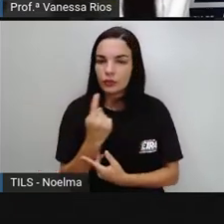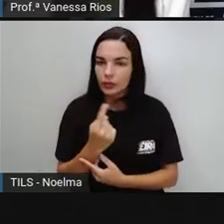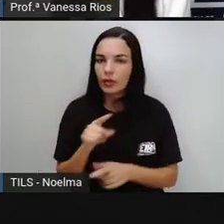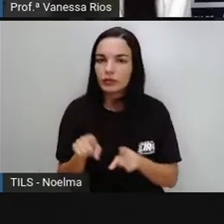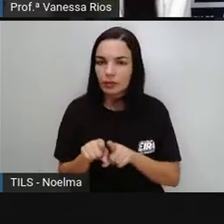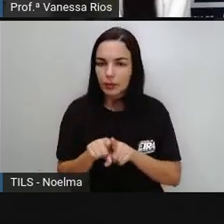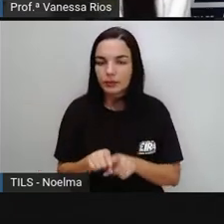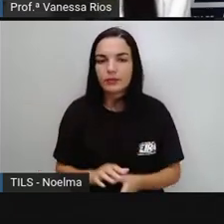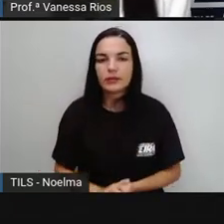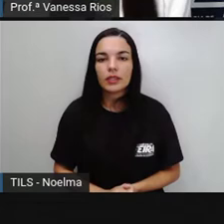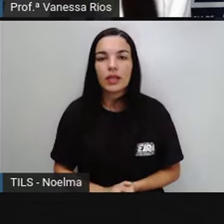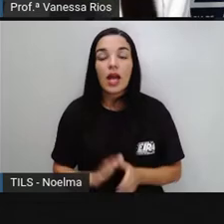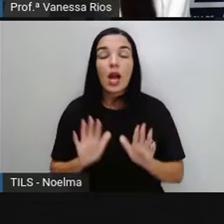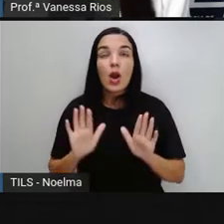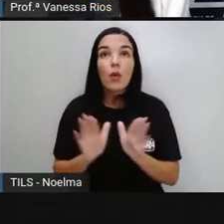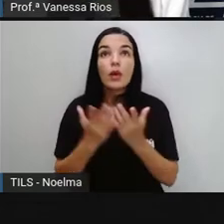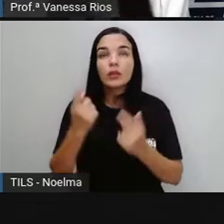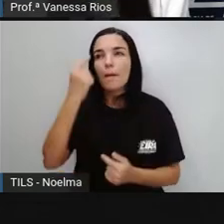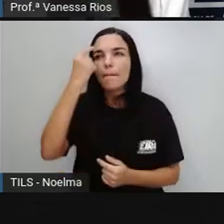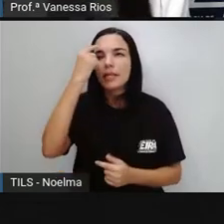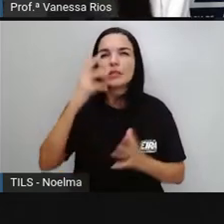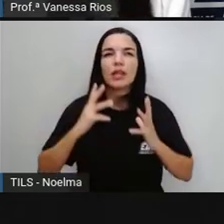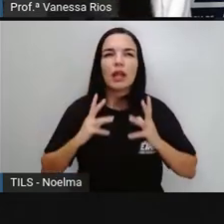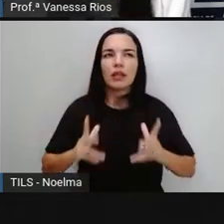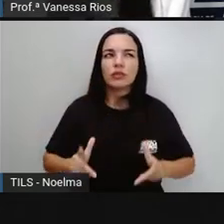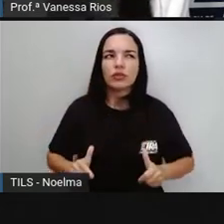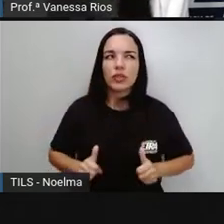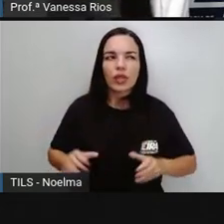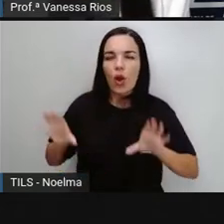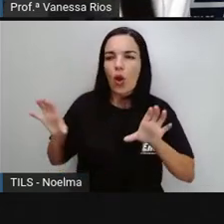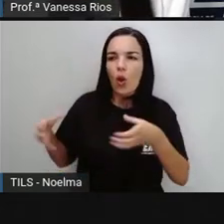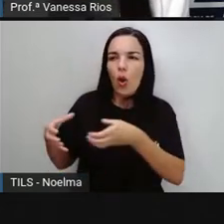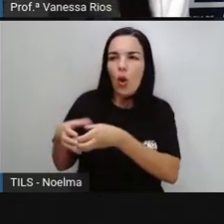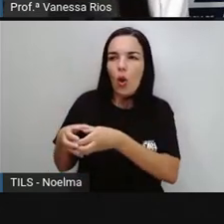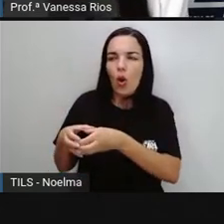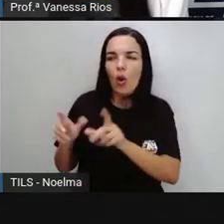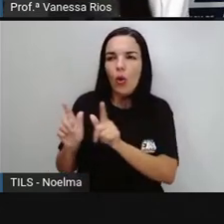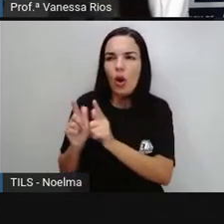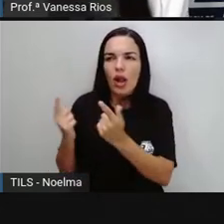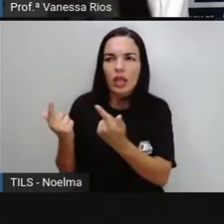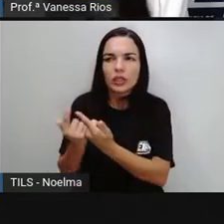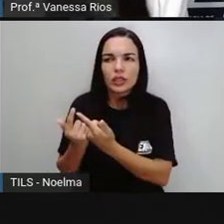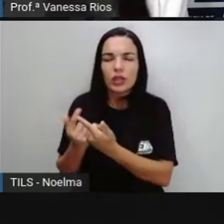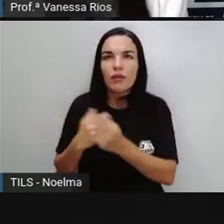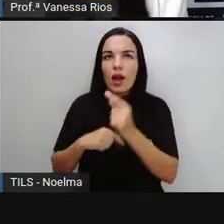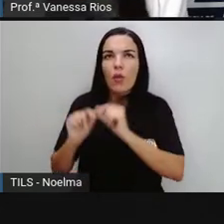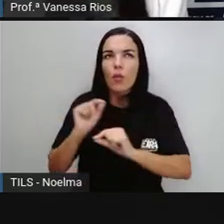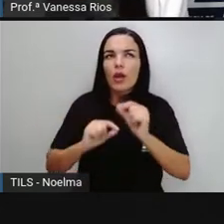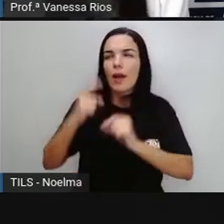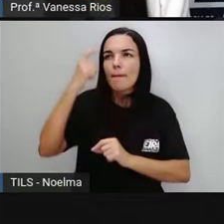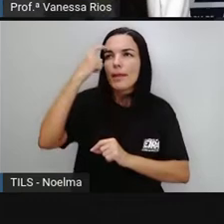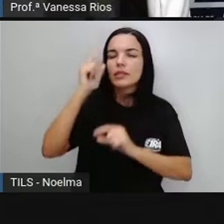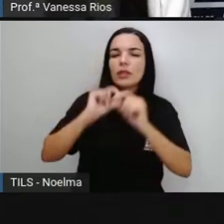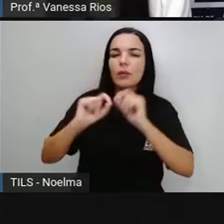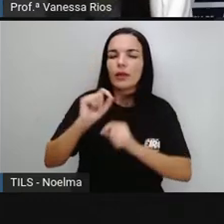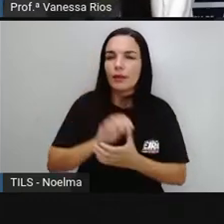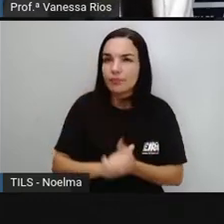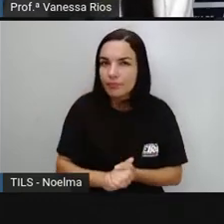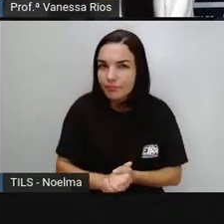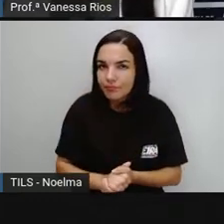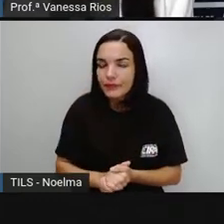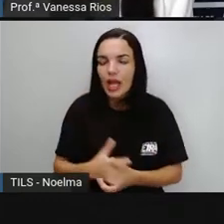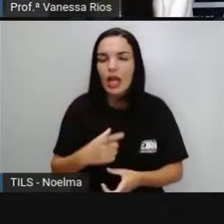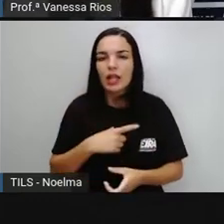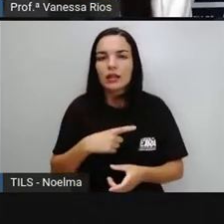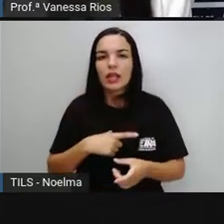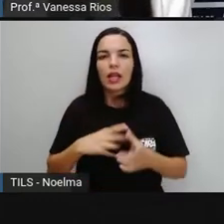Quando a gente Pensa em higiene Coletiva A gente está Relacionando Atividades Que visam